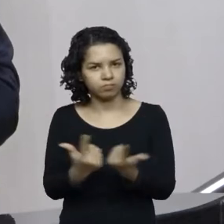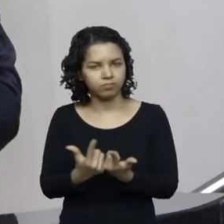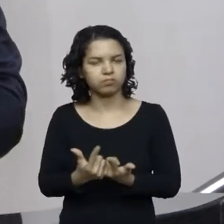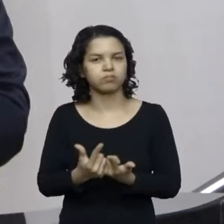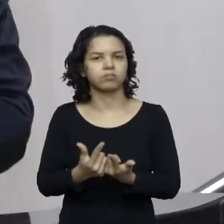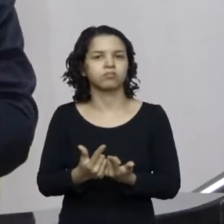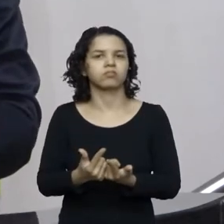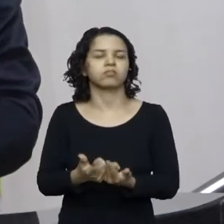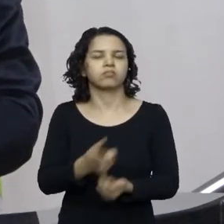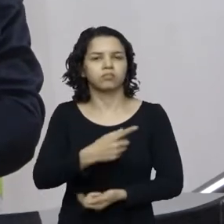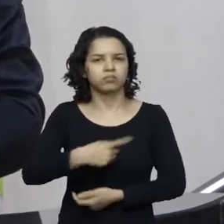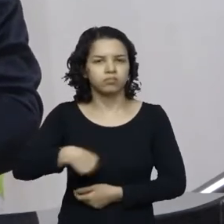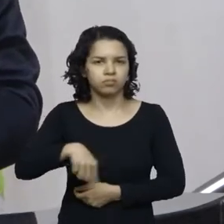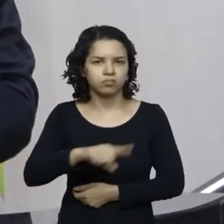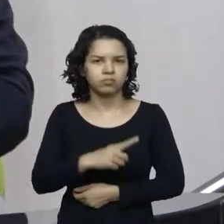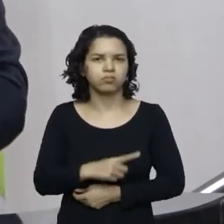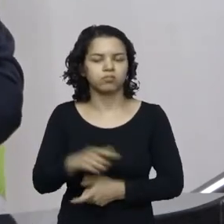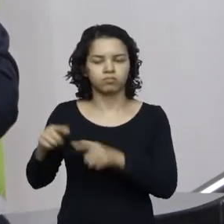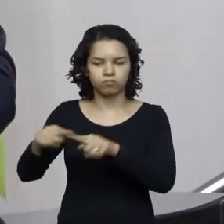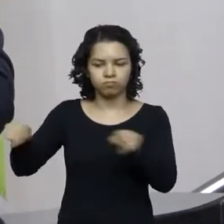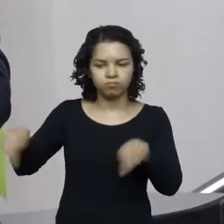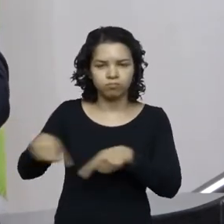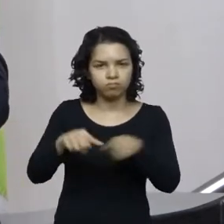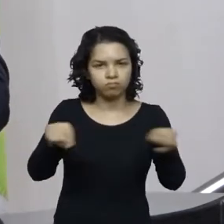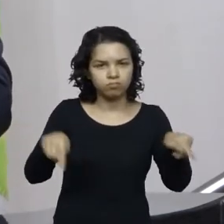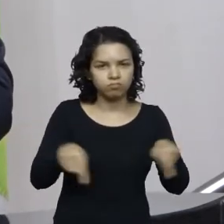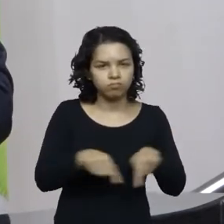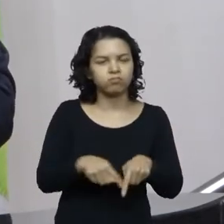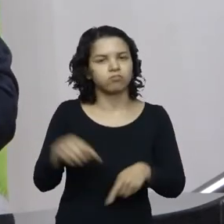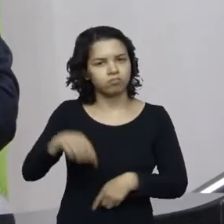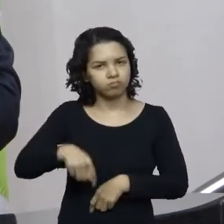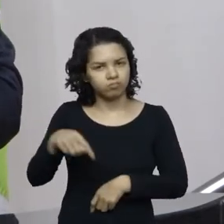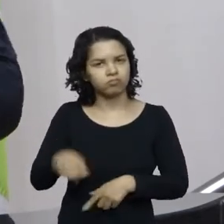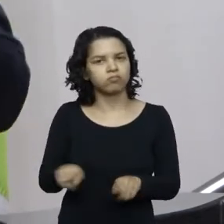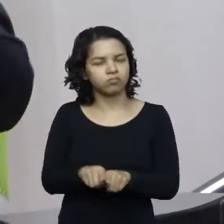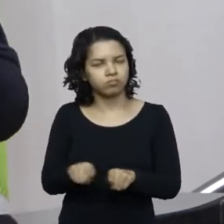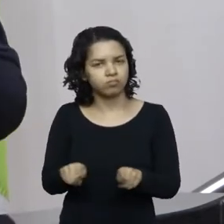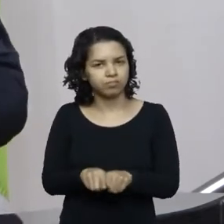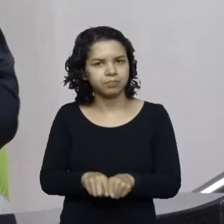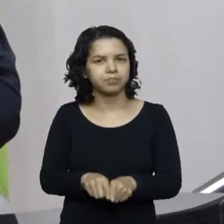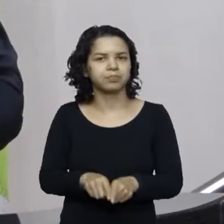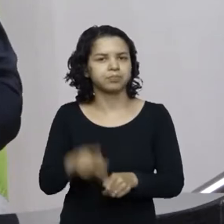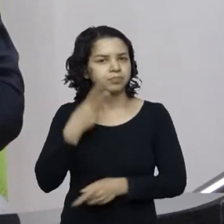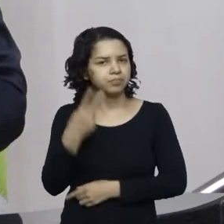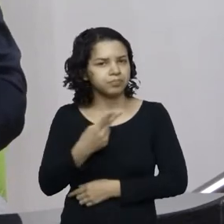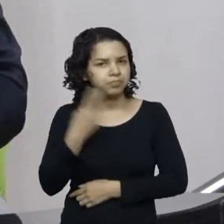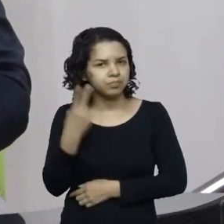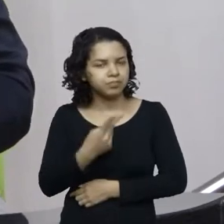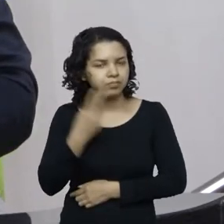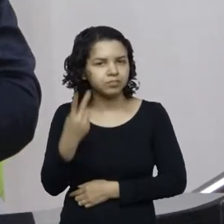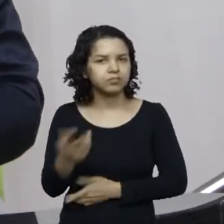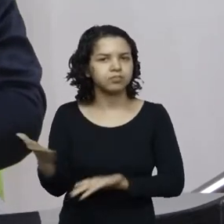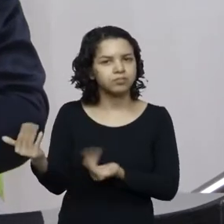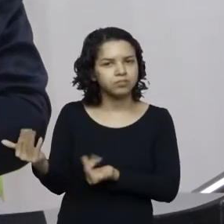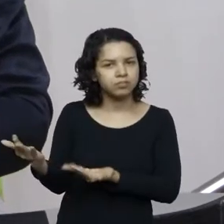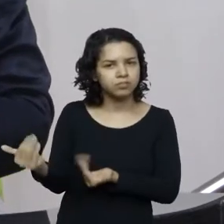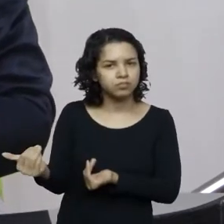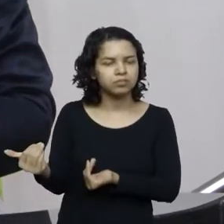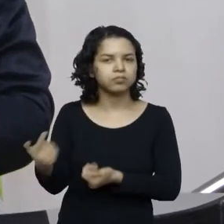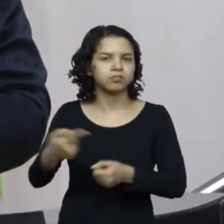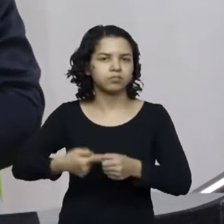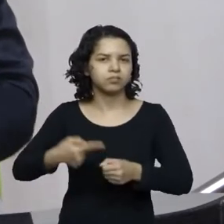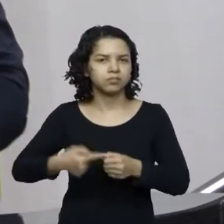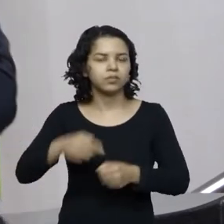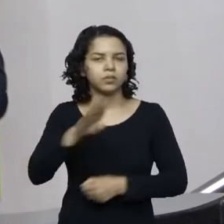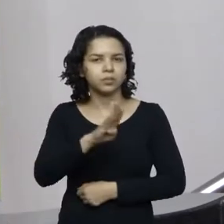Legislativa, em nossos gabinetes, nosso gabinete, inclusive, dos nossos vereadores e vereadoras mirins do município de